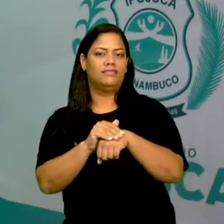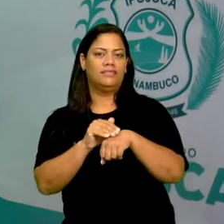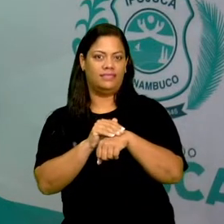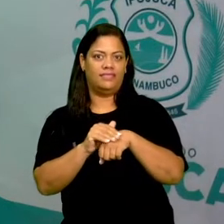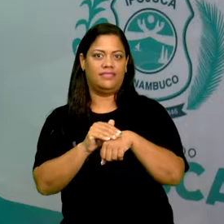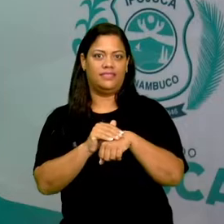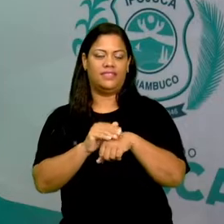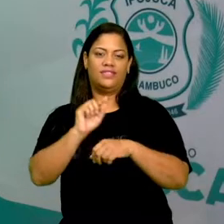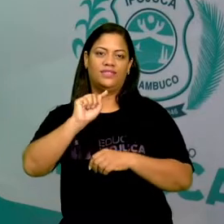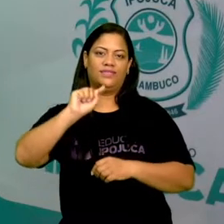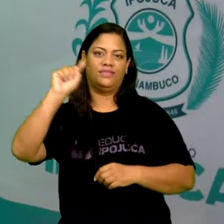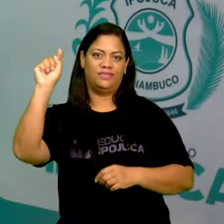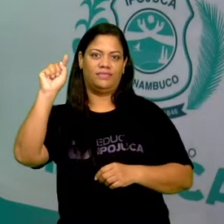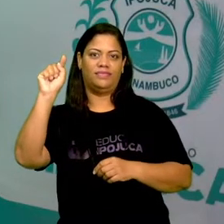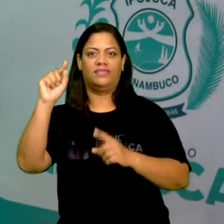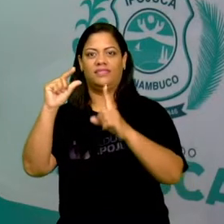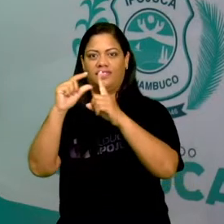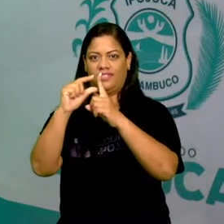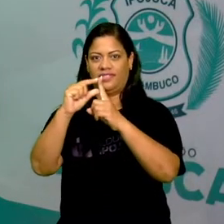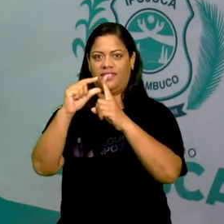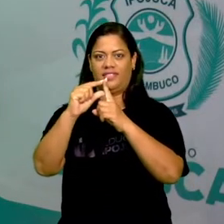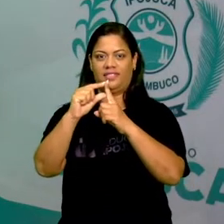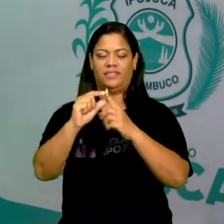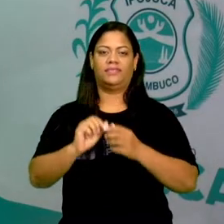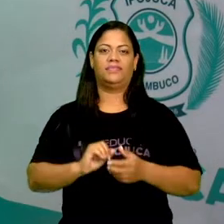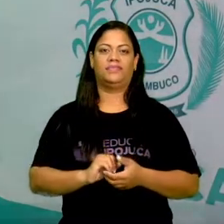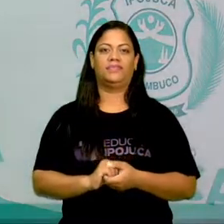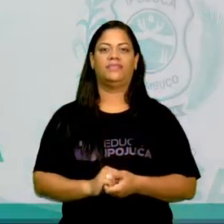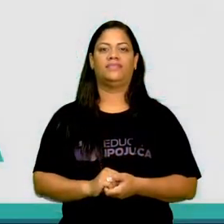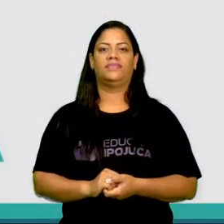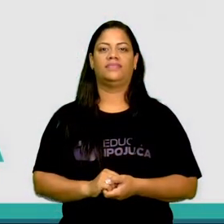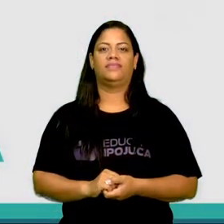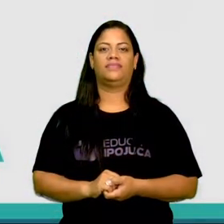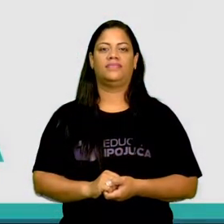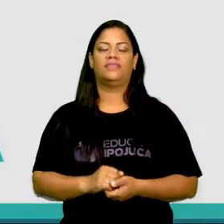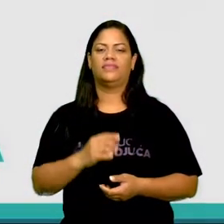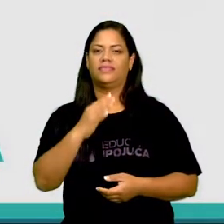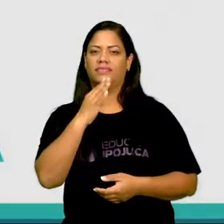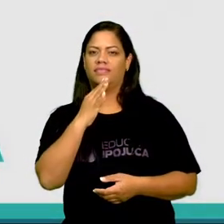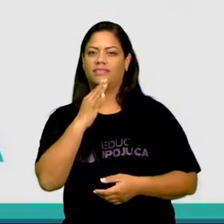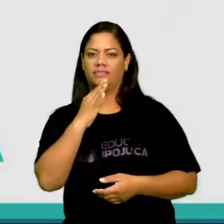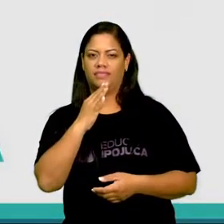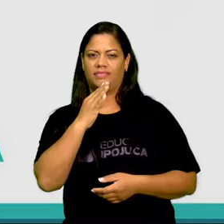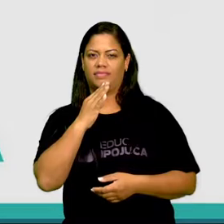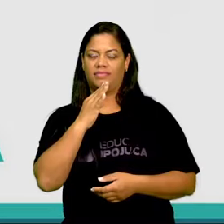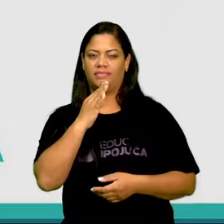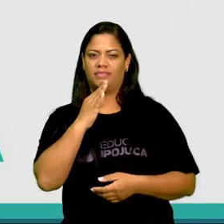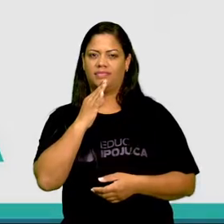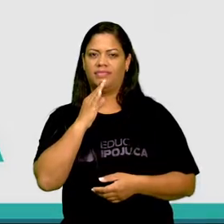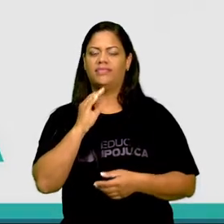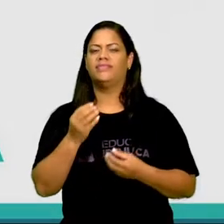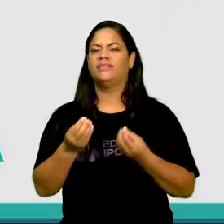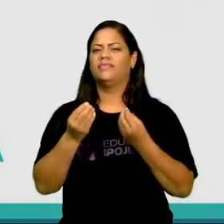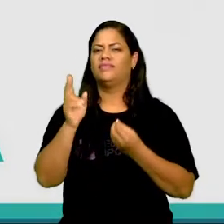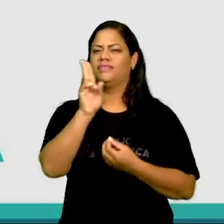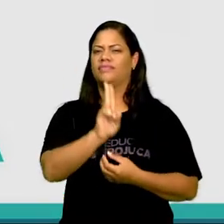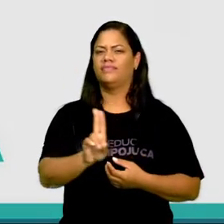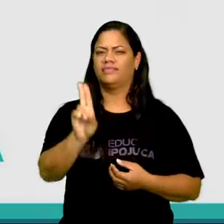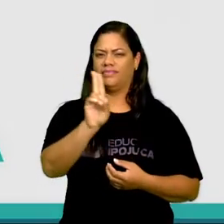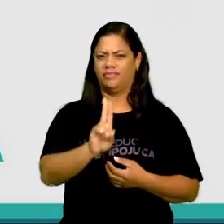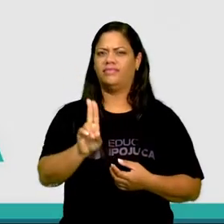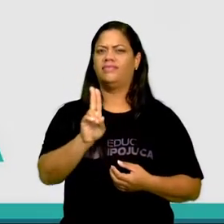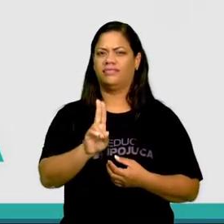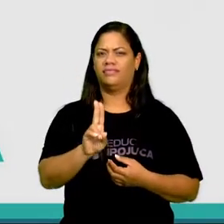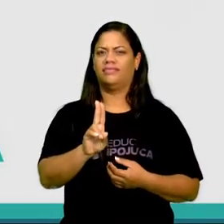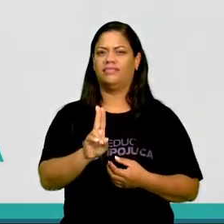acentuação gráfica, certo? Vamos conhecer um pouquinho para que serve a acentuação